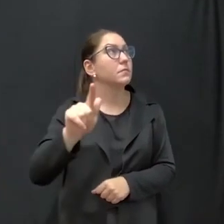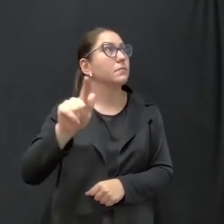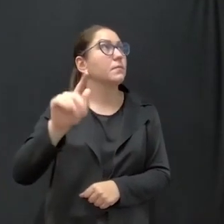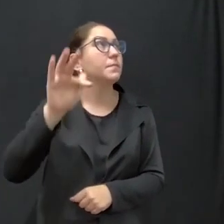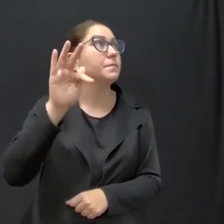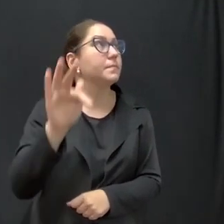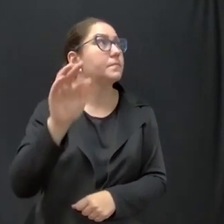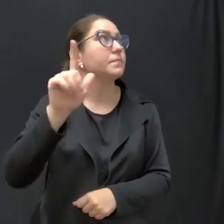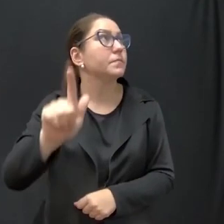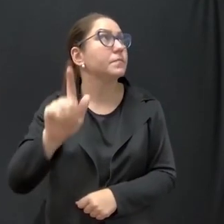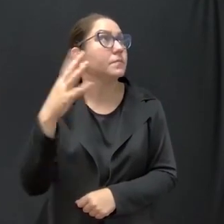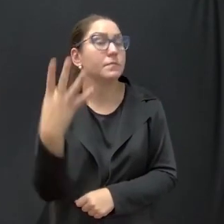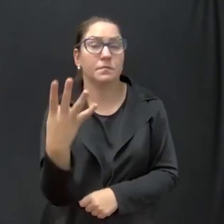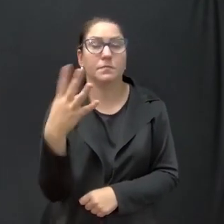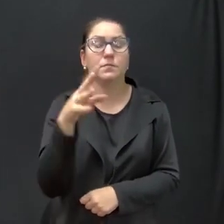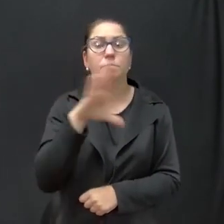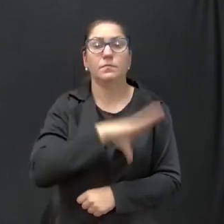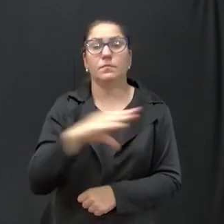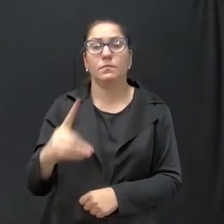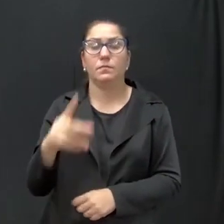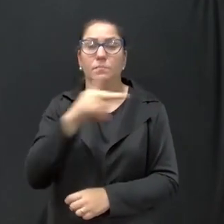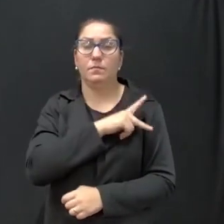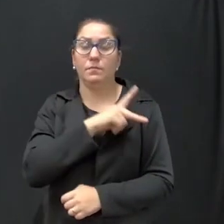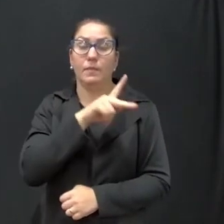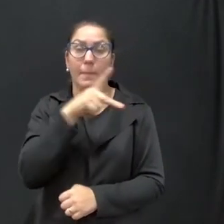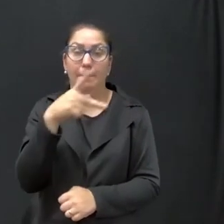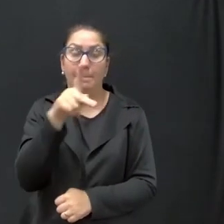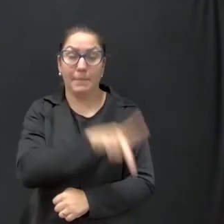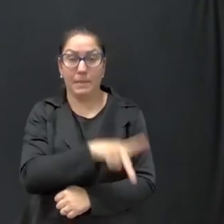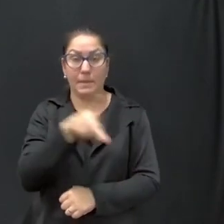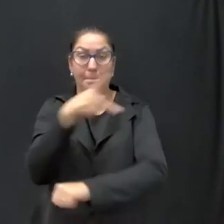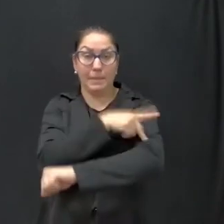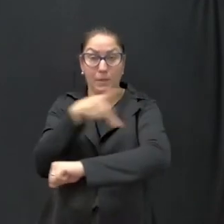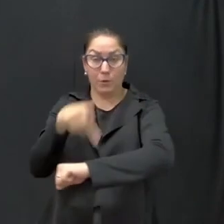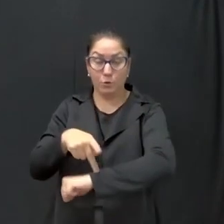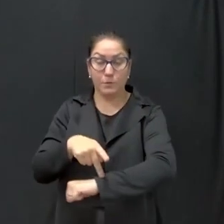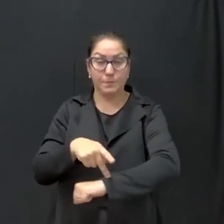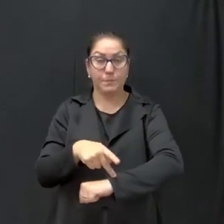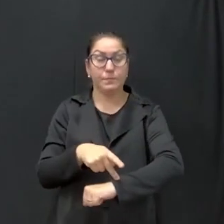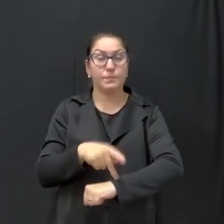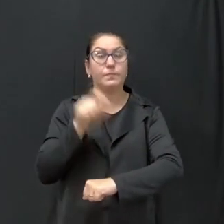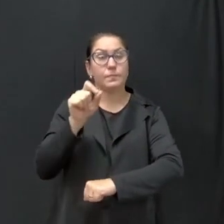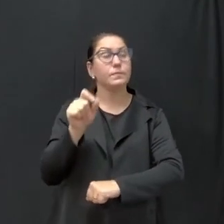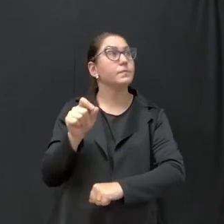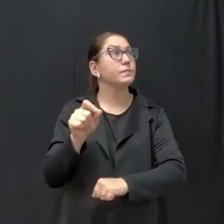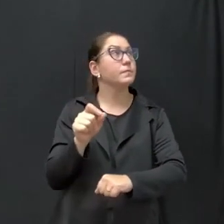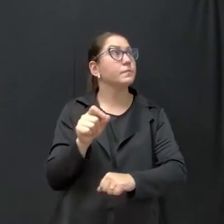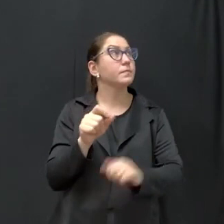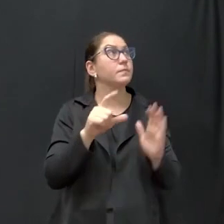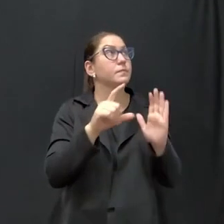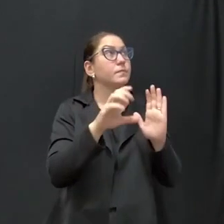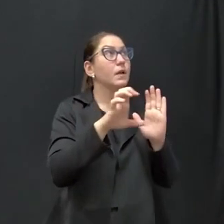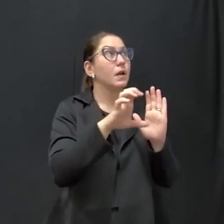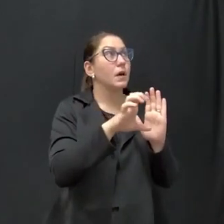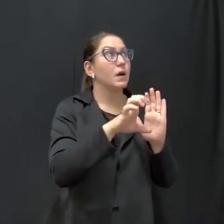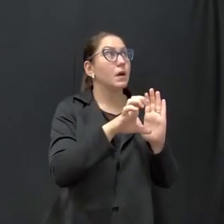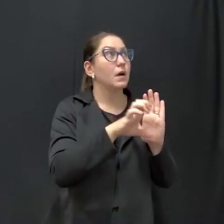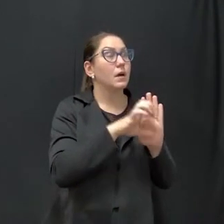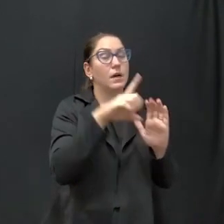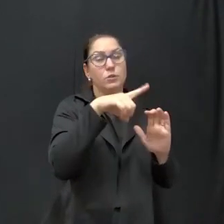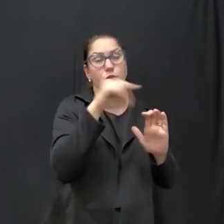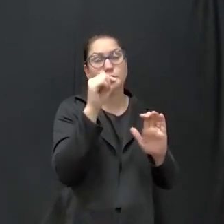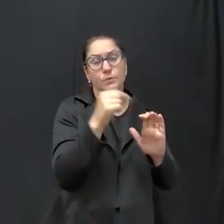coordenadora pedagógica, ela se encaixa, ela choca com esse outro artigo. Artigo 3º.